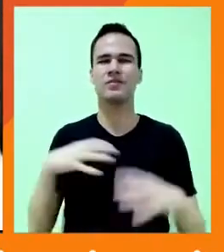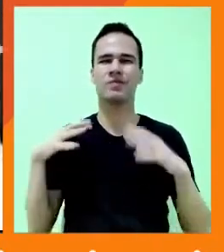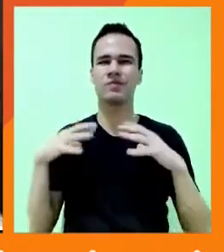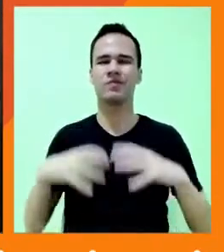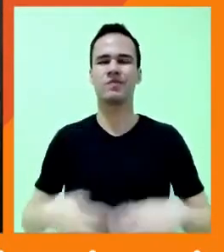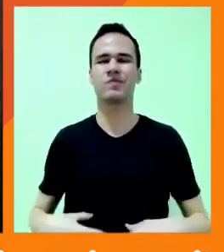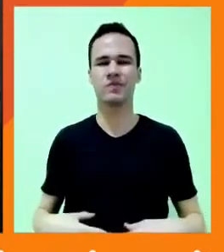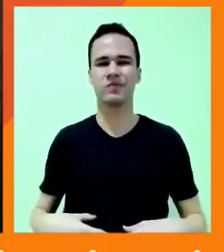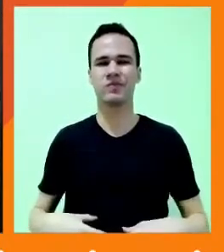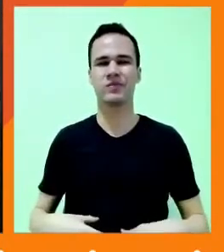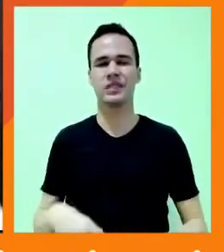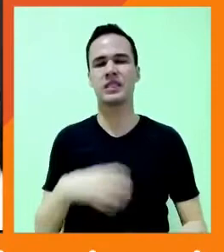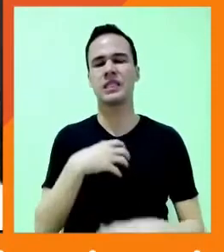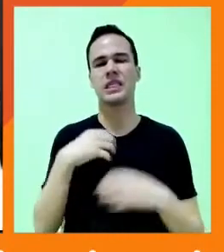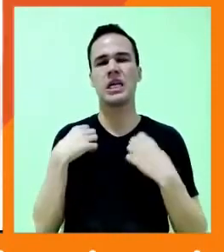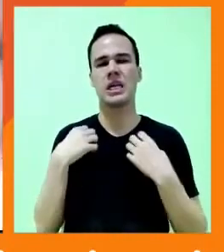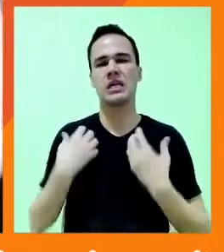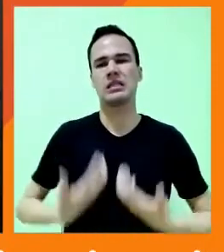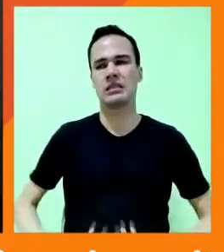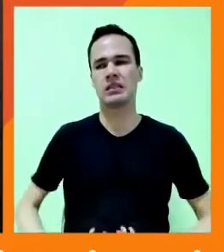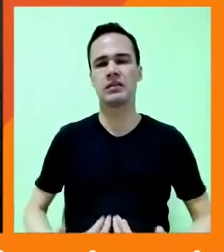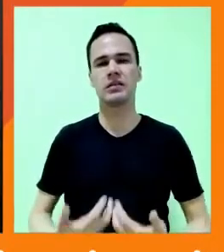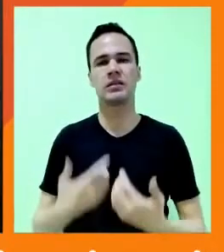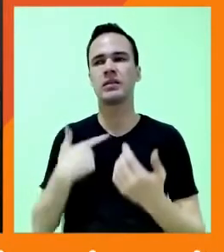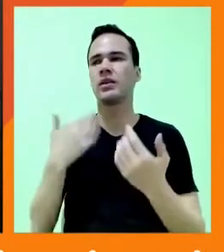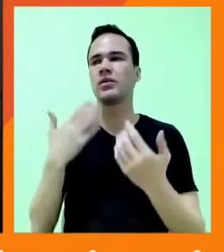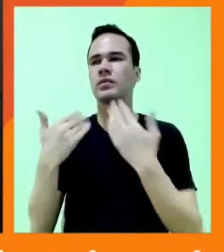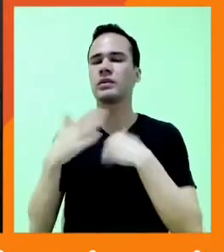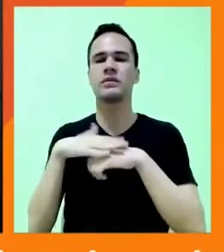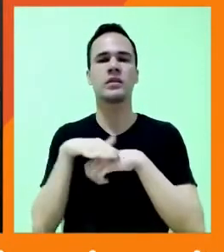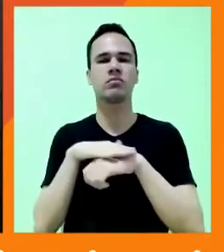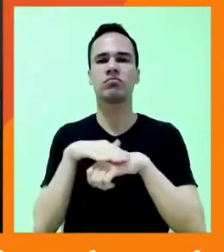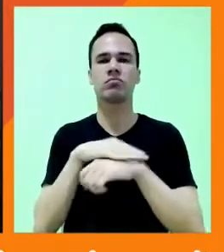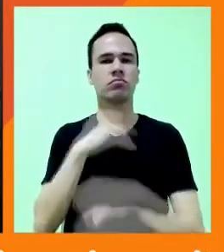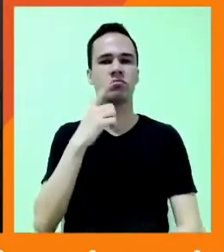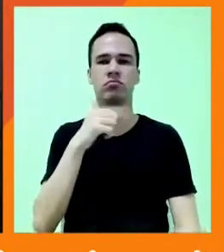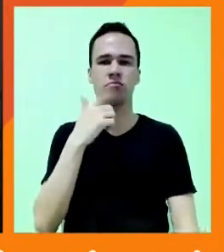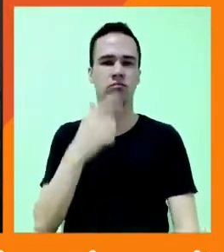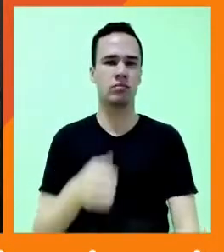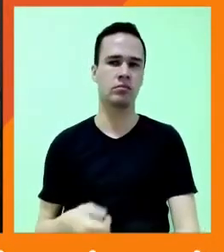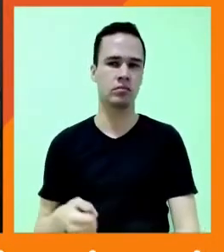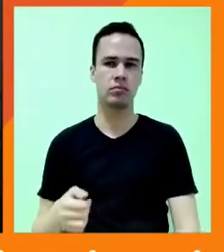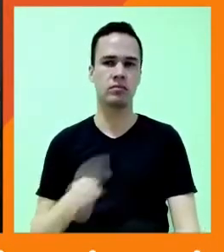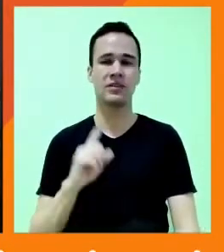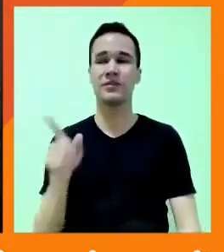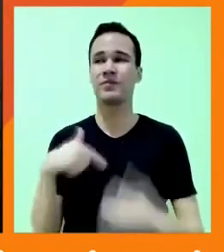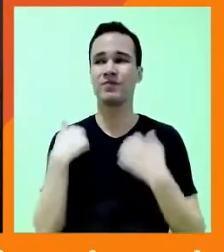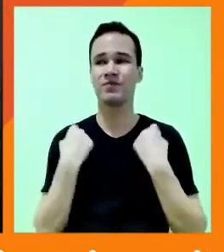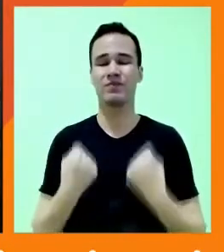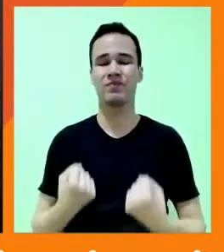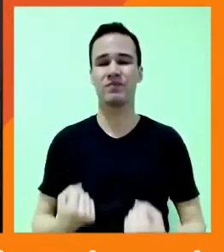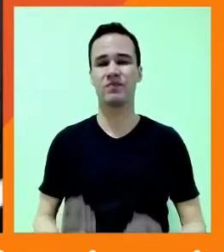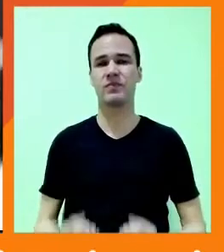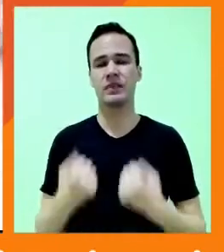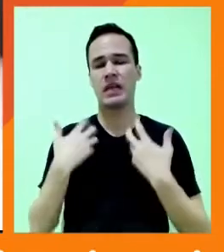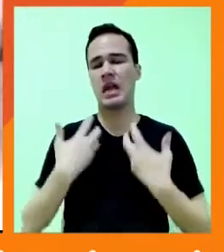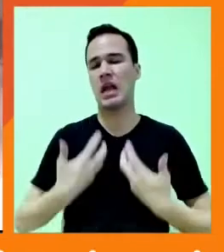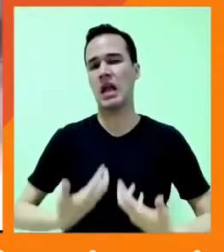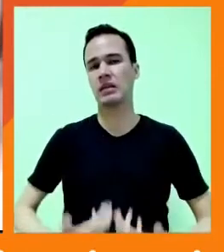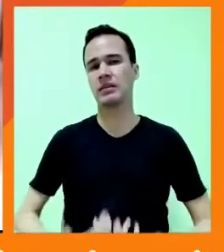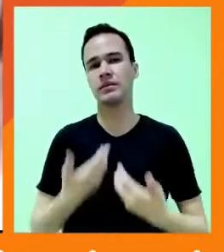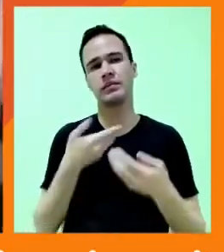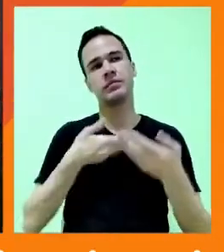cansado, a gente mal consegue conversar com os amigos. A gente está exausto. No máximo, a gente compartilha meme.